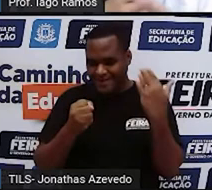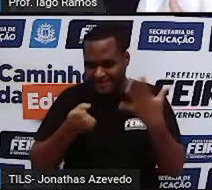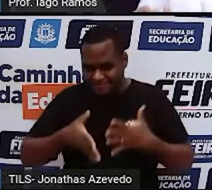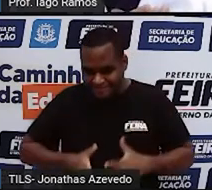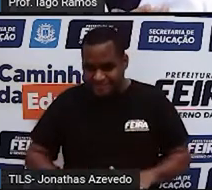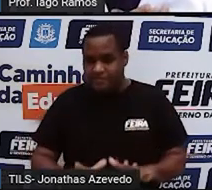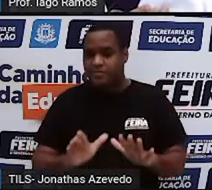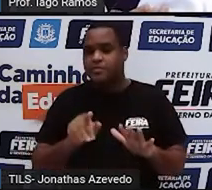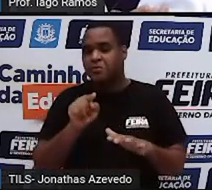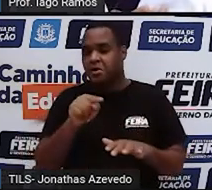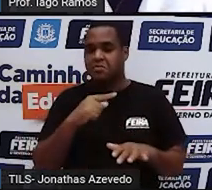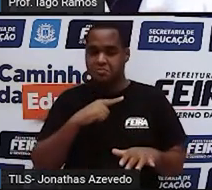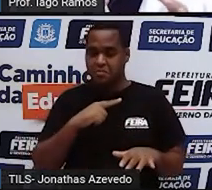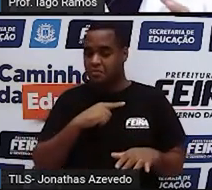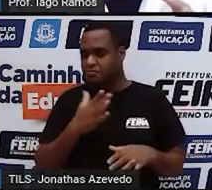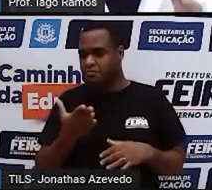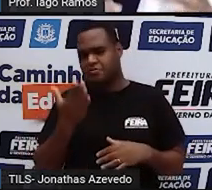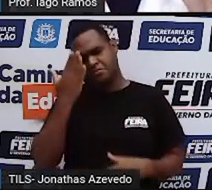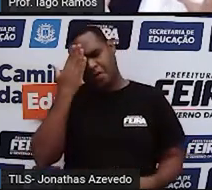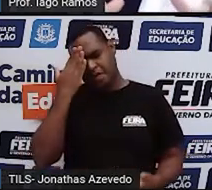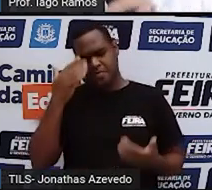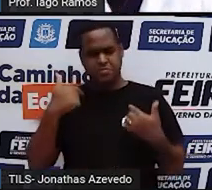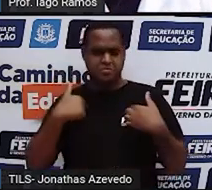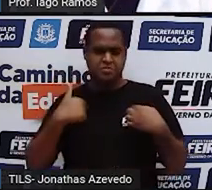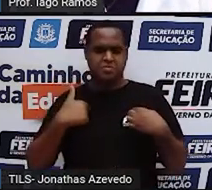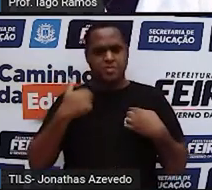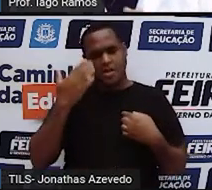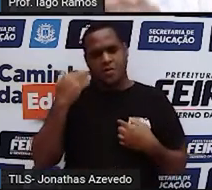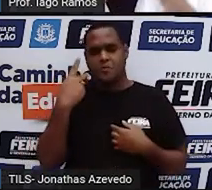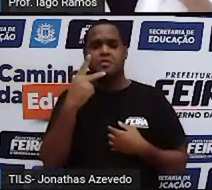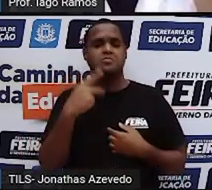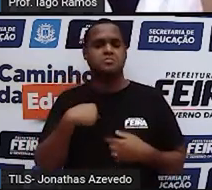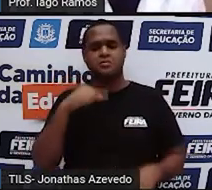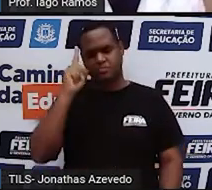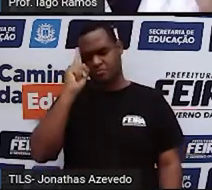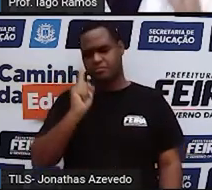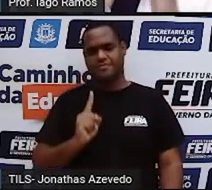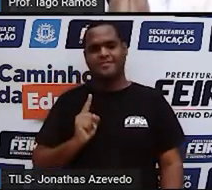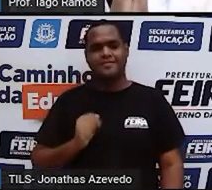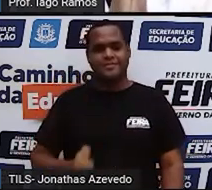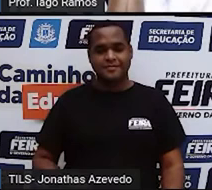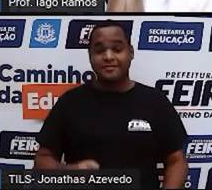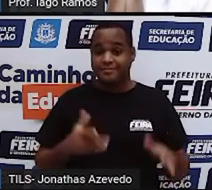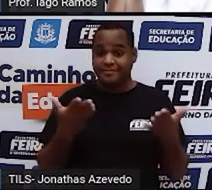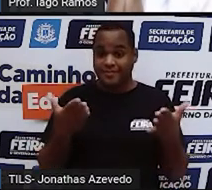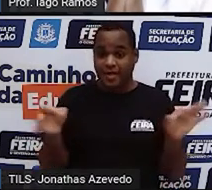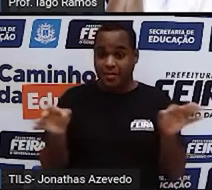Eu sei o ano que eu nasci. Que você nasceu, não sei. E acabou.